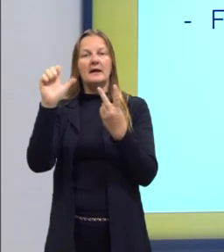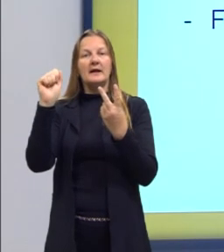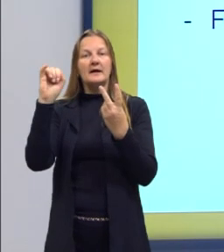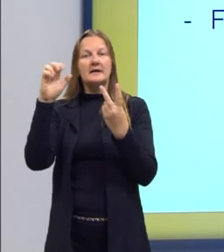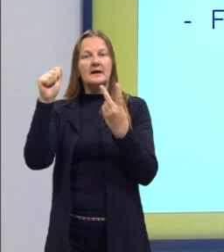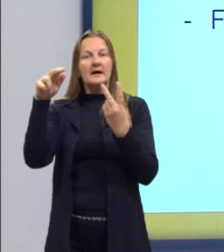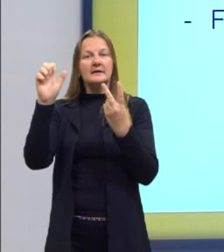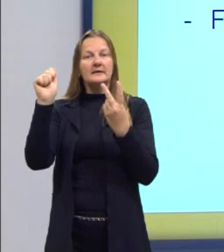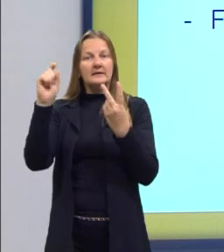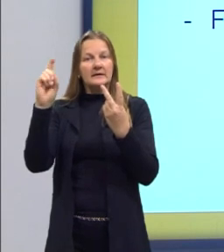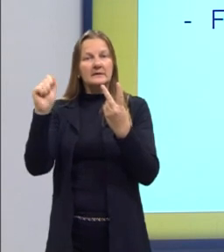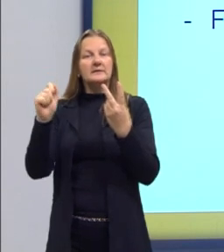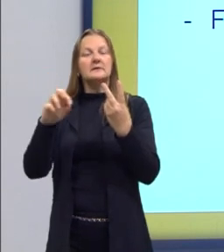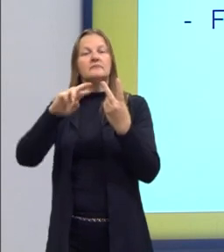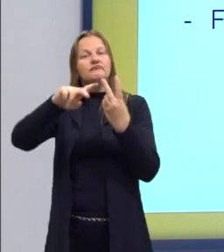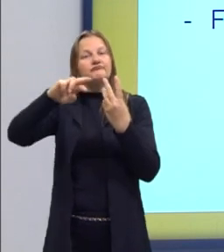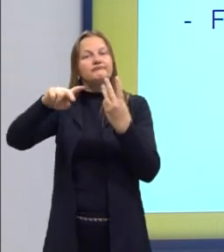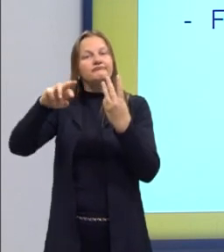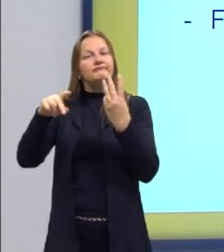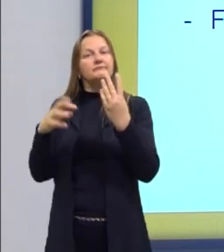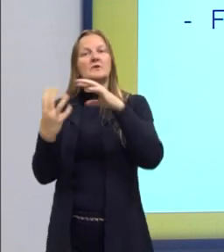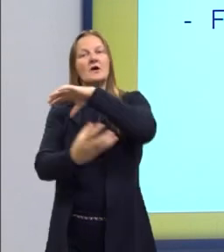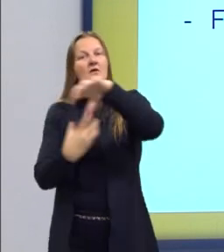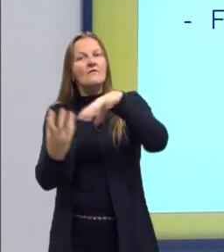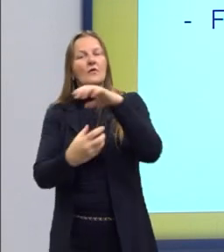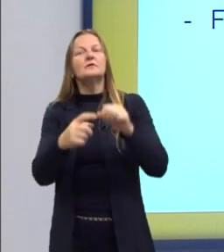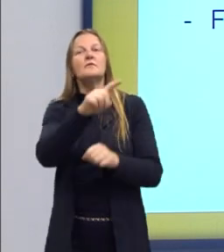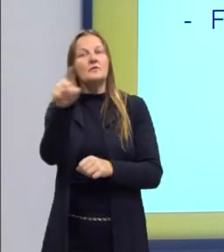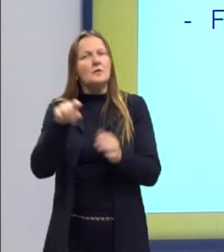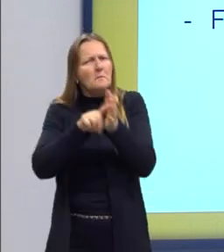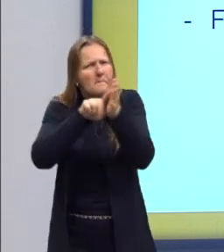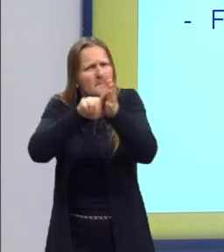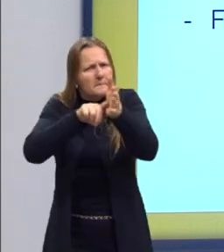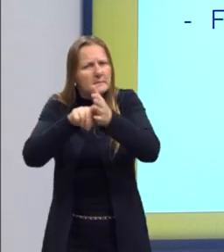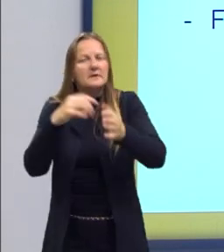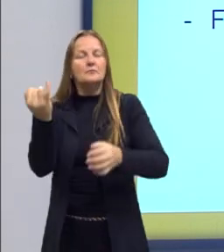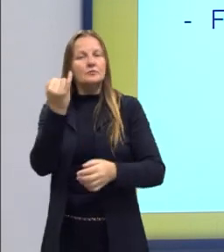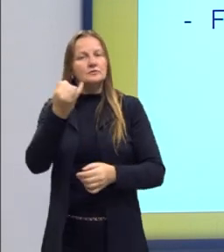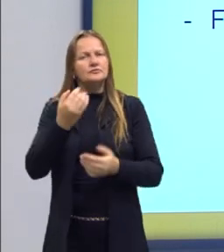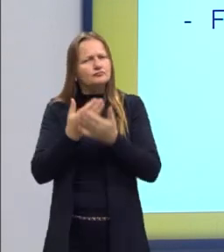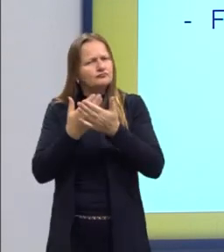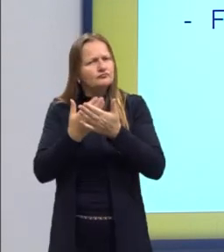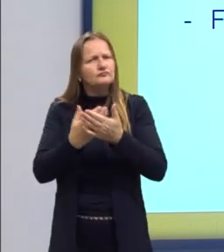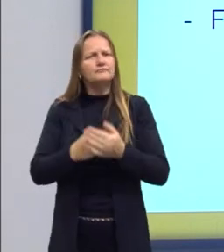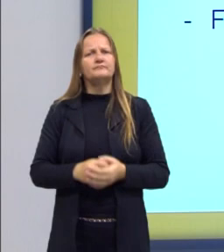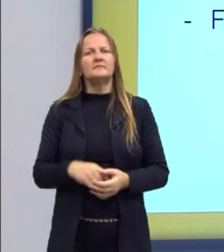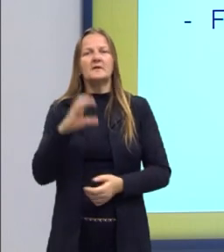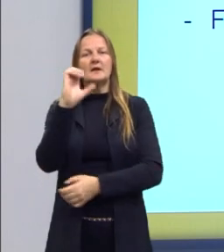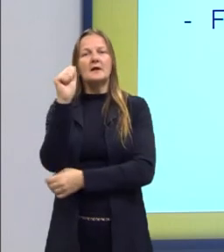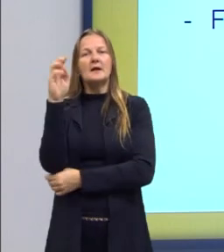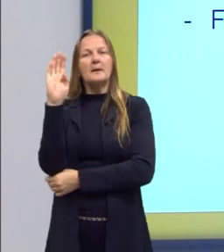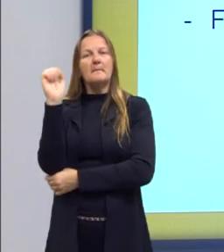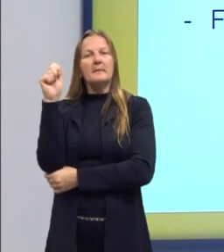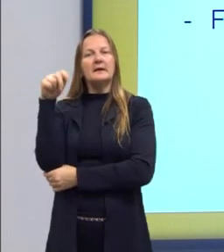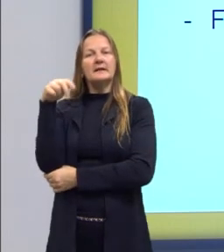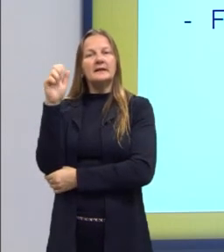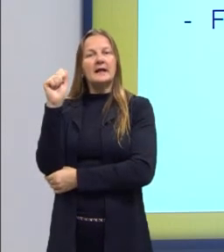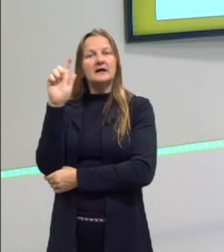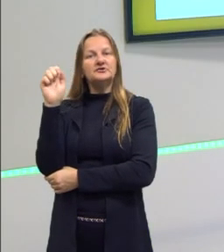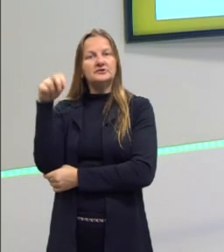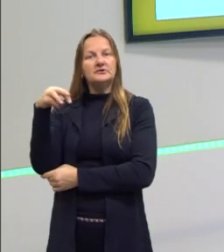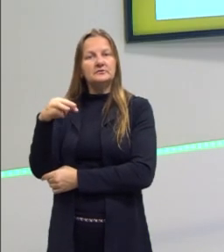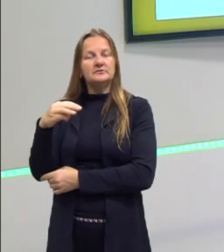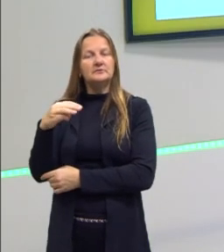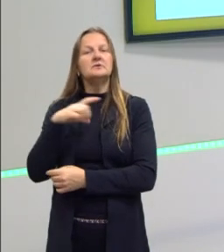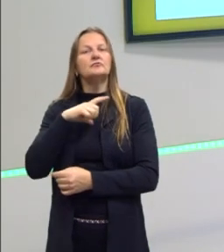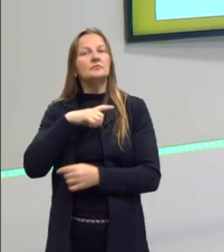Não vai dar tempo de a gente falar de cada uma dessas revoltas, é importante que vocês deem uma pesquisada sobre elas. A Cabanagem é interessante porque ela também tem essa